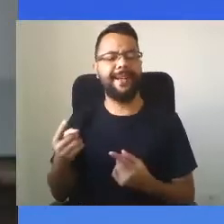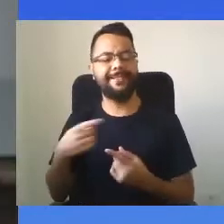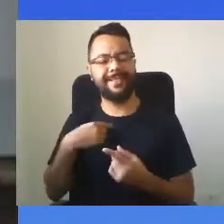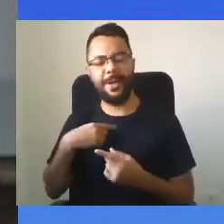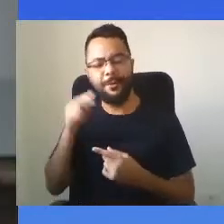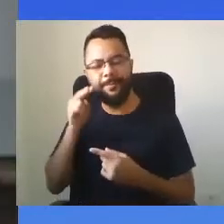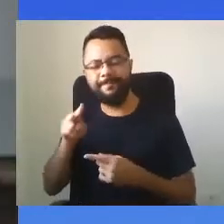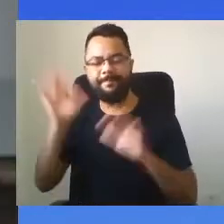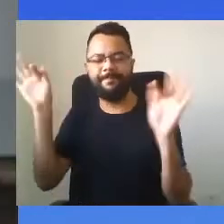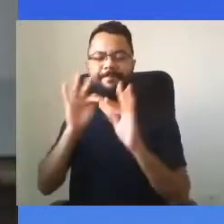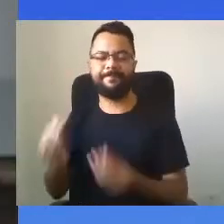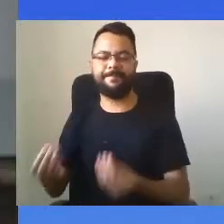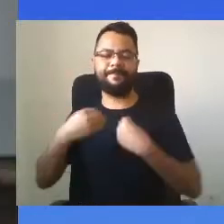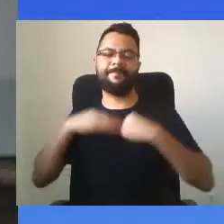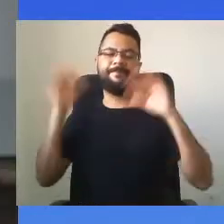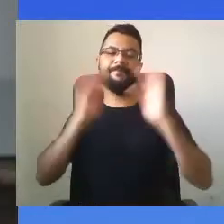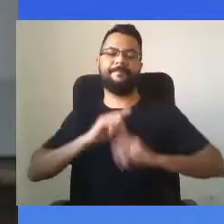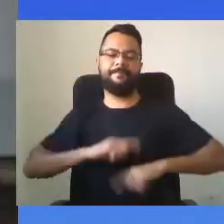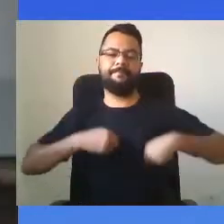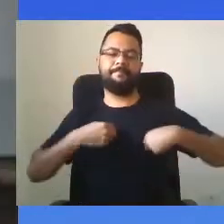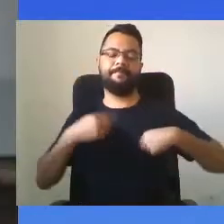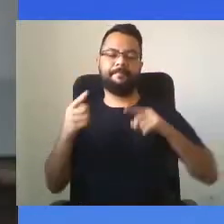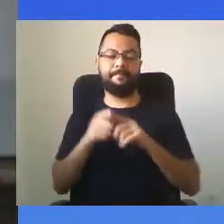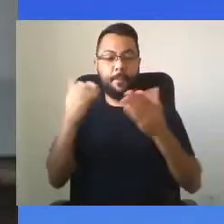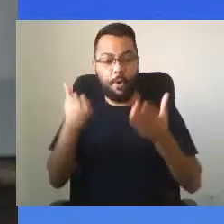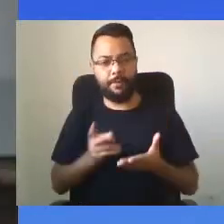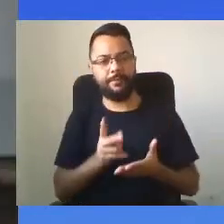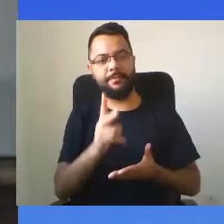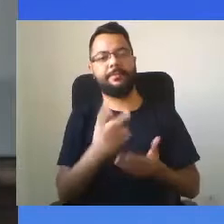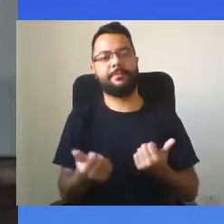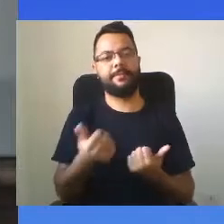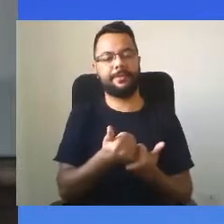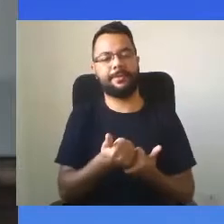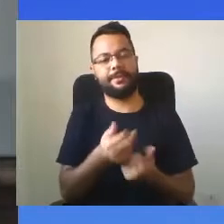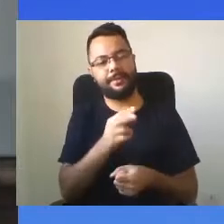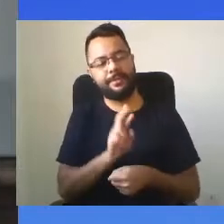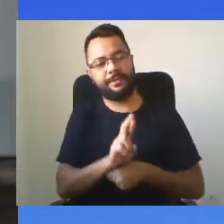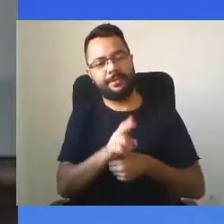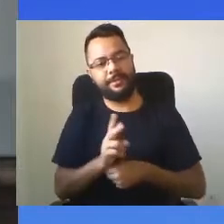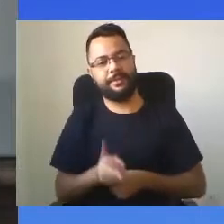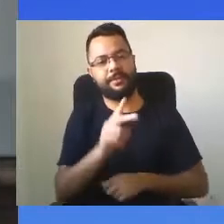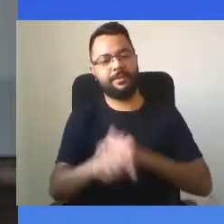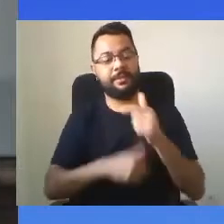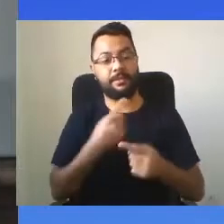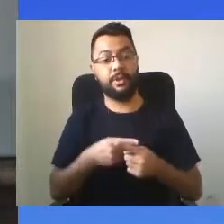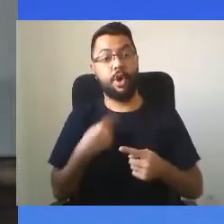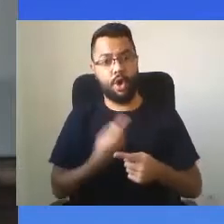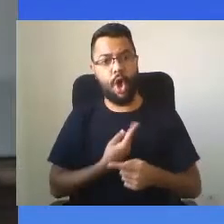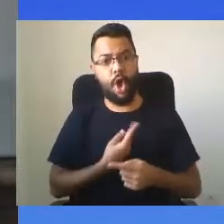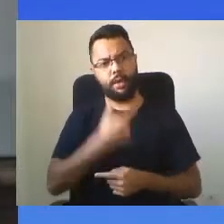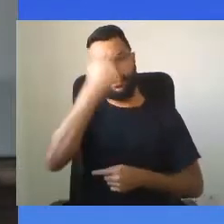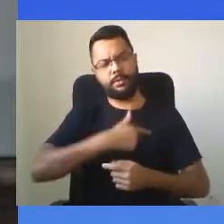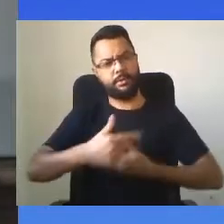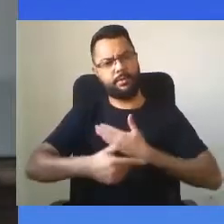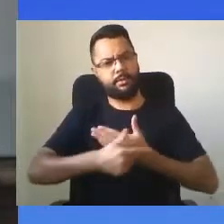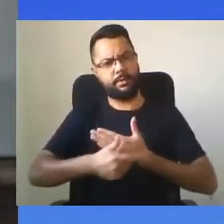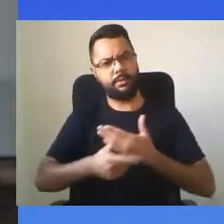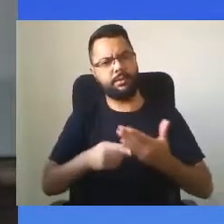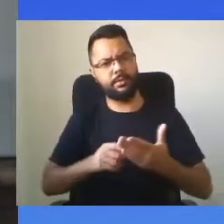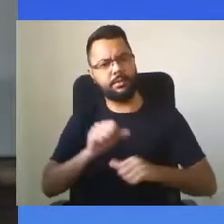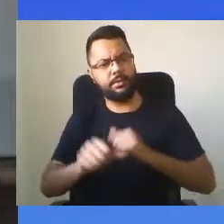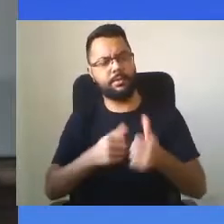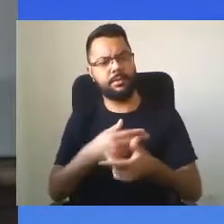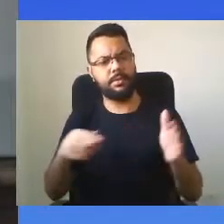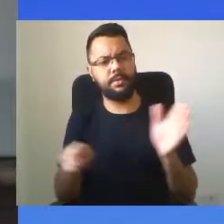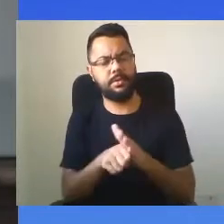Somos agentes de mudanças e, como tal, devemos dar o exemplo de que a gestão realizada por uma mulher